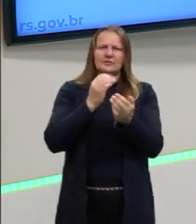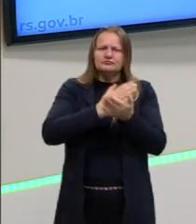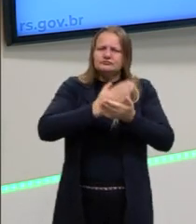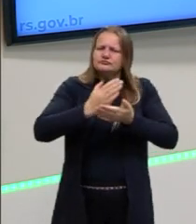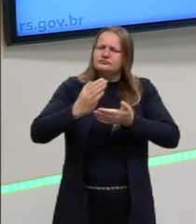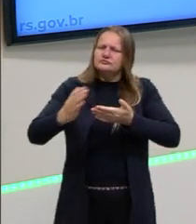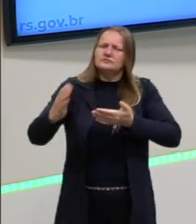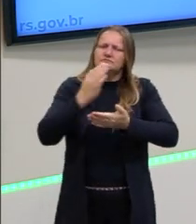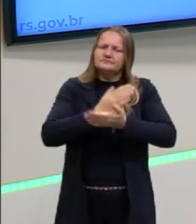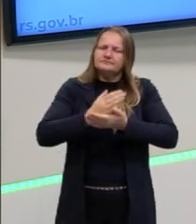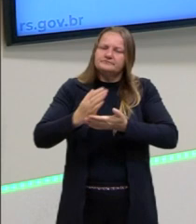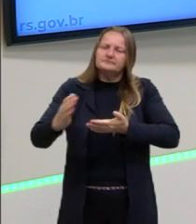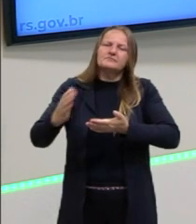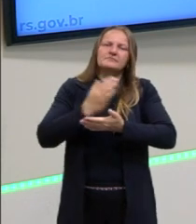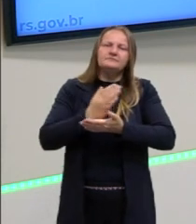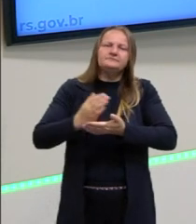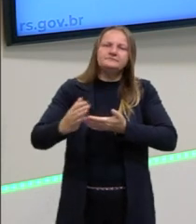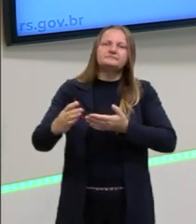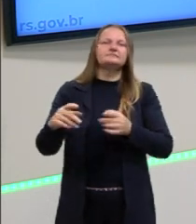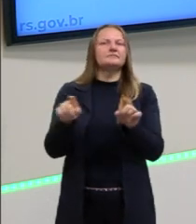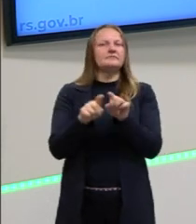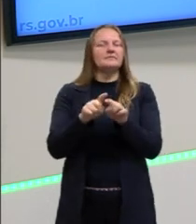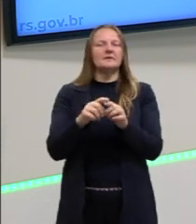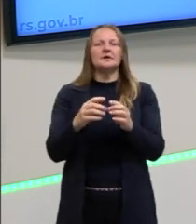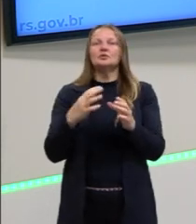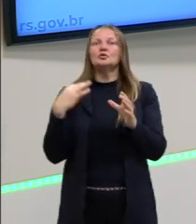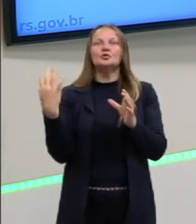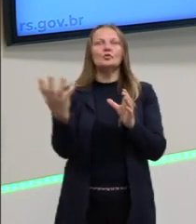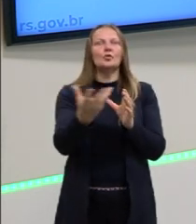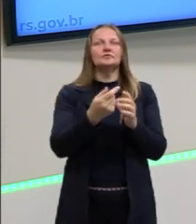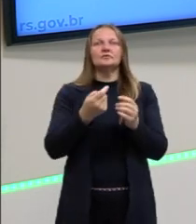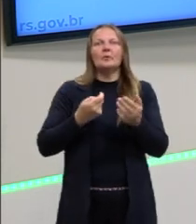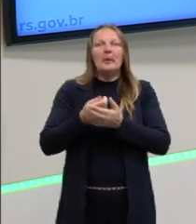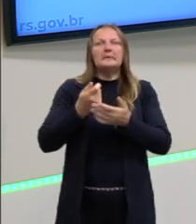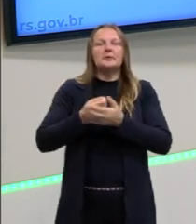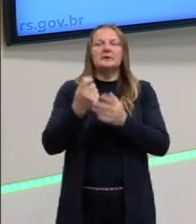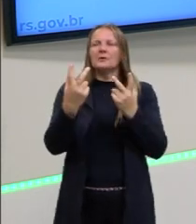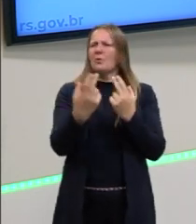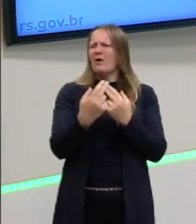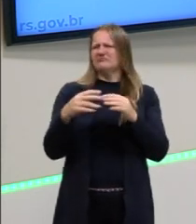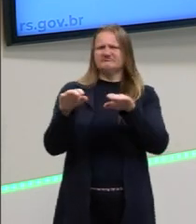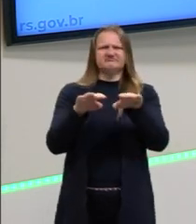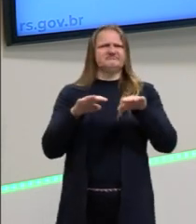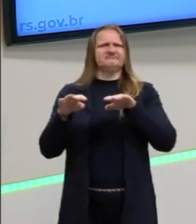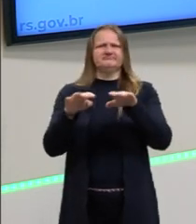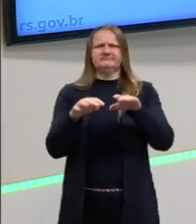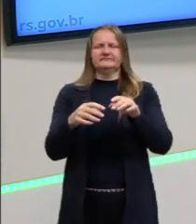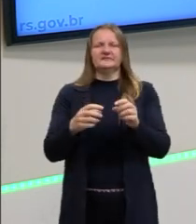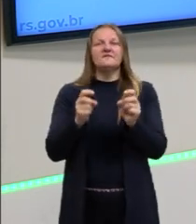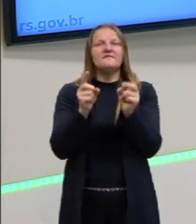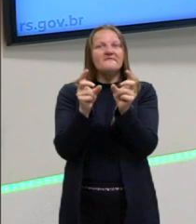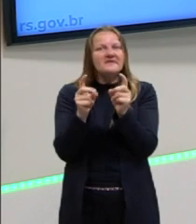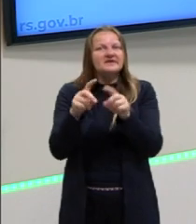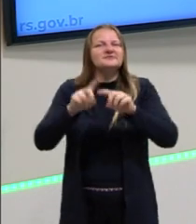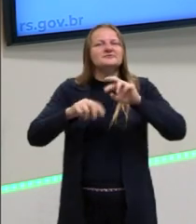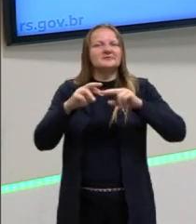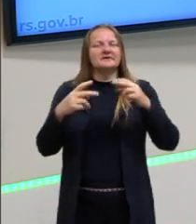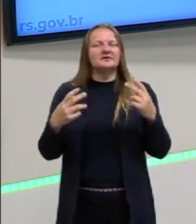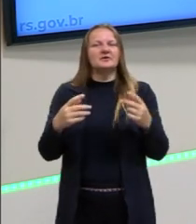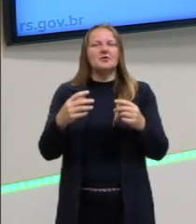de automóveis, essa indústria de massa, essa cultura de massa também, vende esses produtos de forma